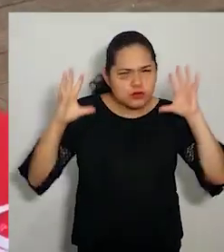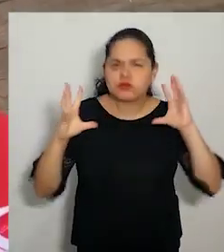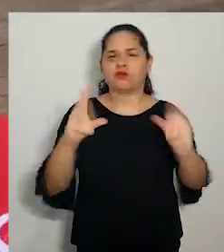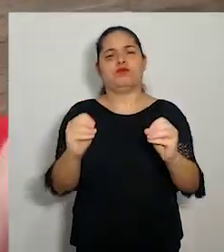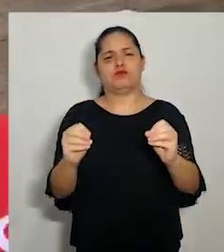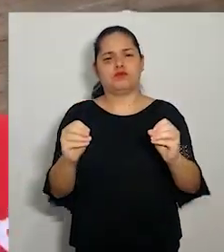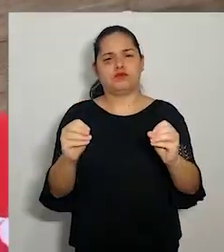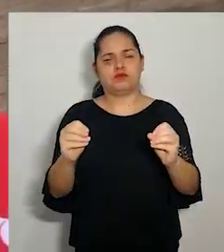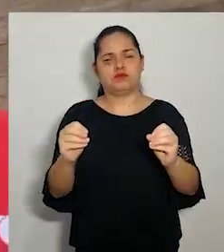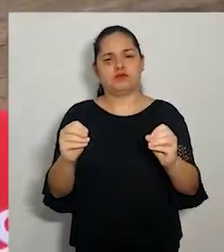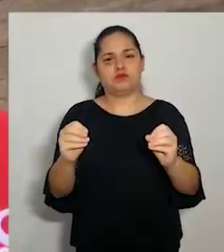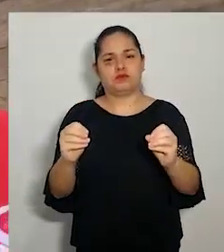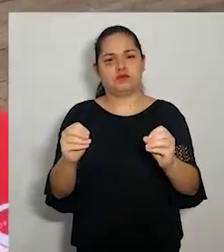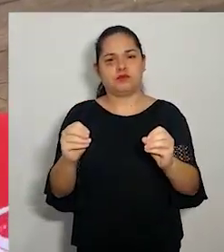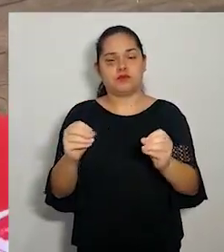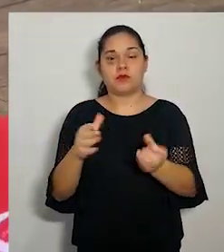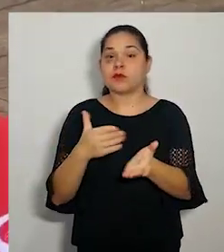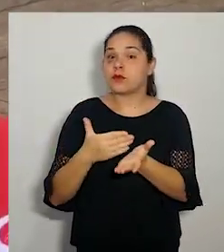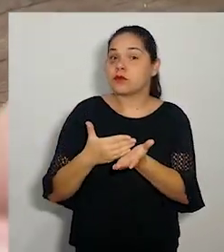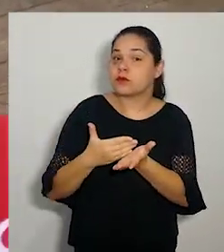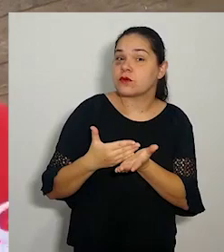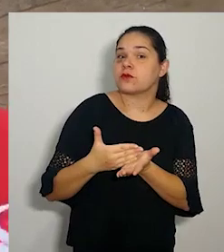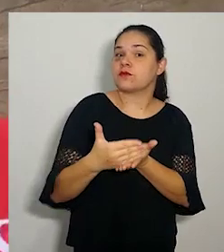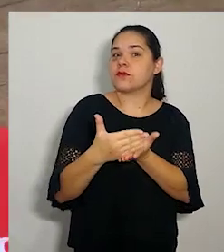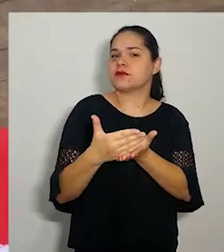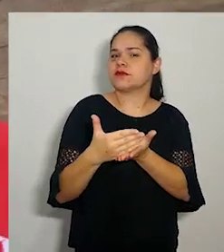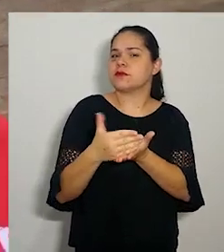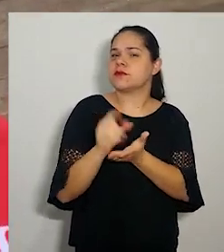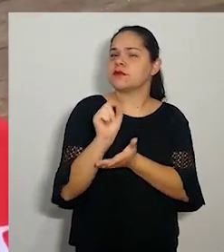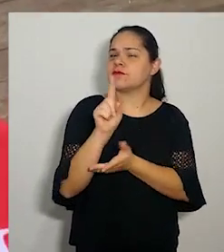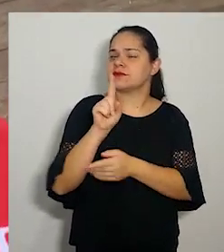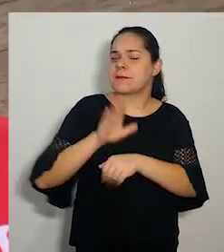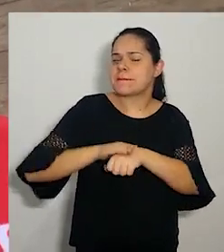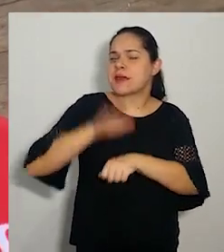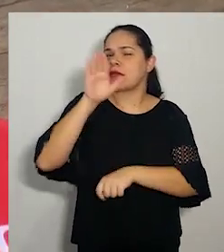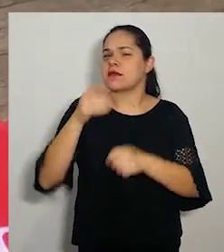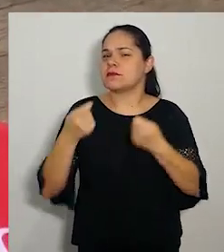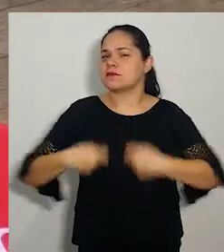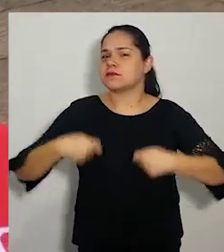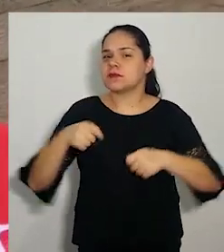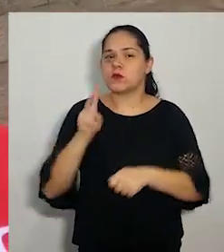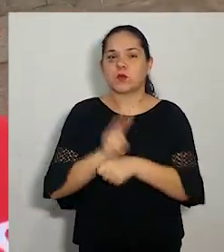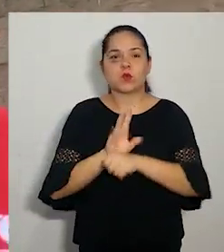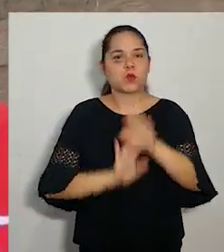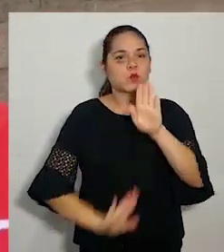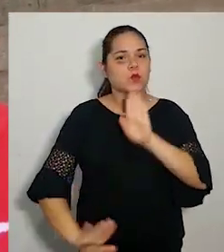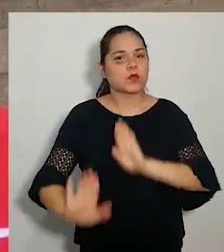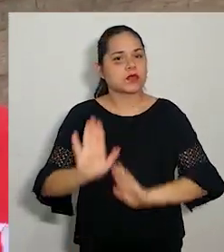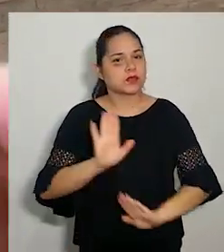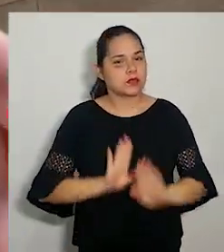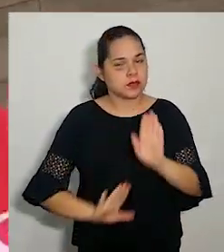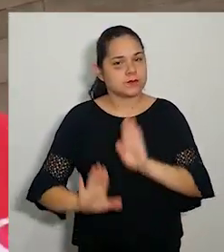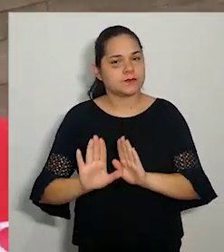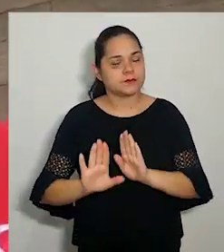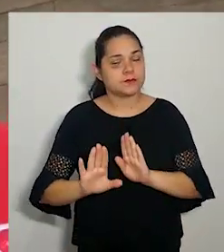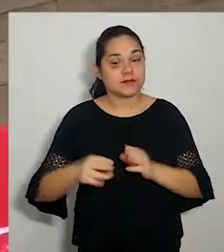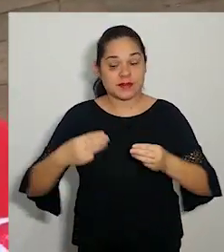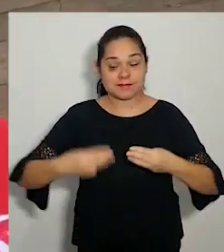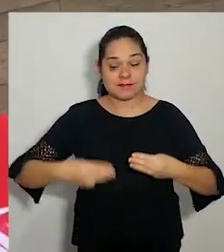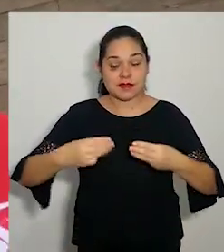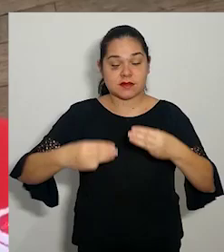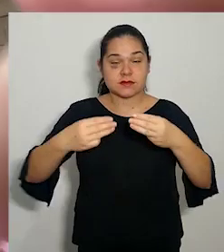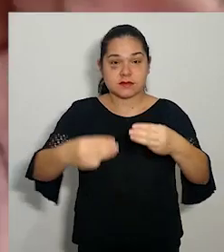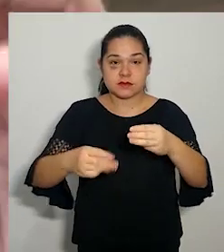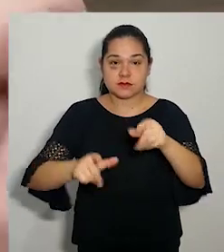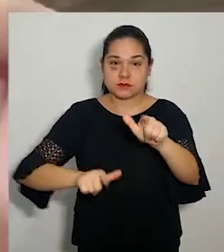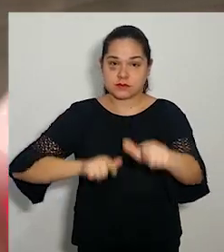com aquilo que você tem que mais tomar cuidado. Conforme notificação do Ministério Público do Trabalho,